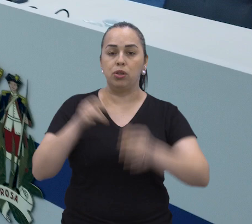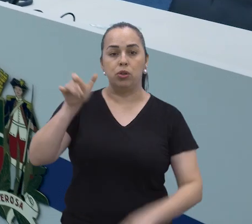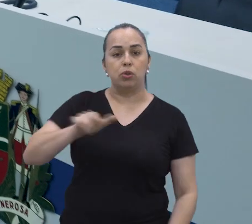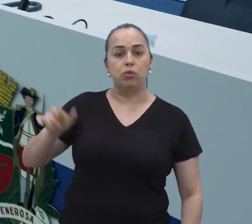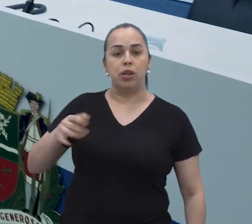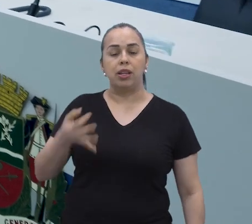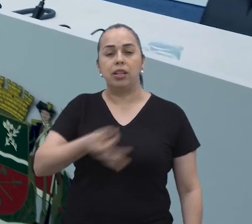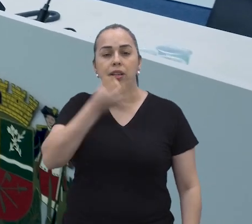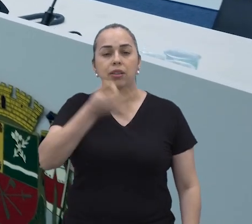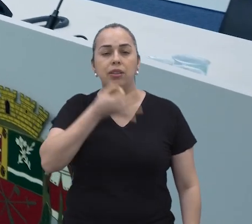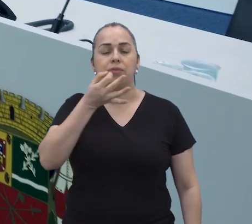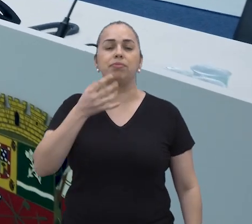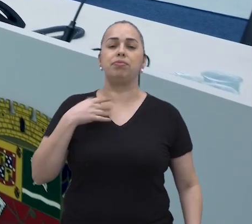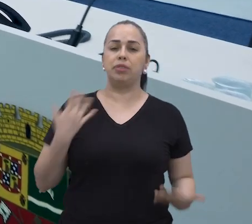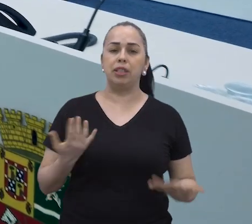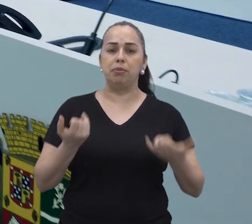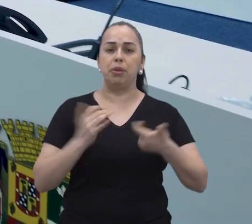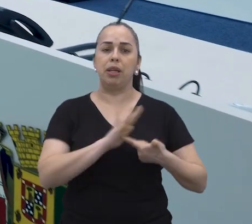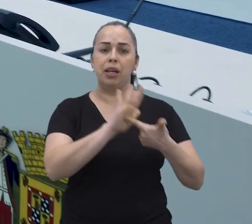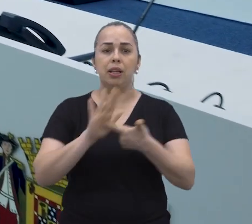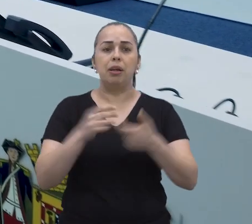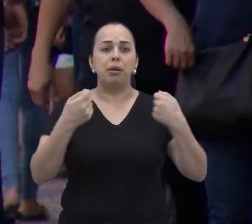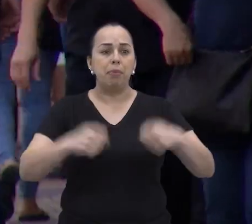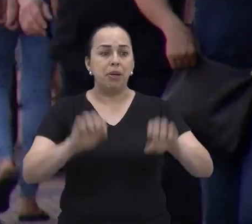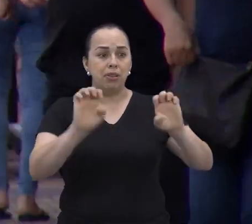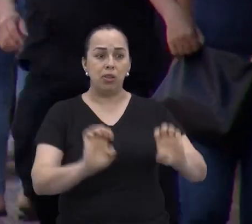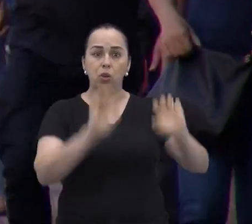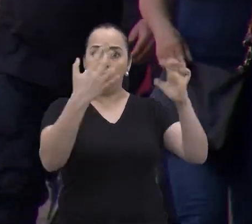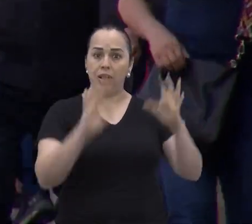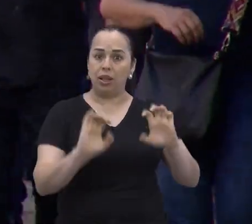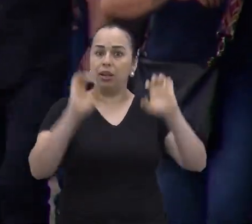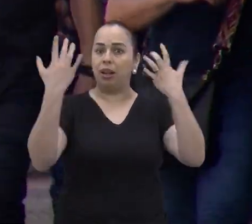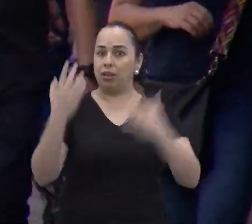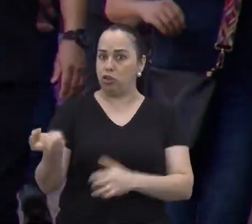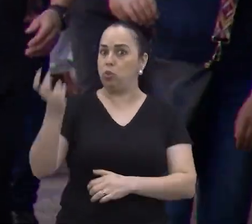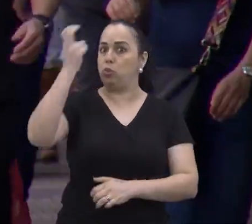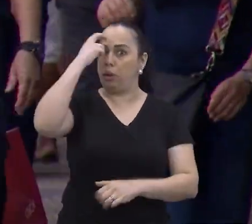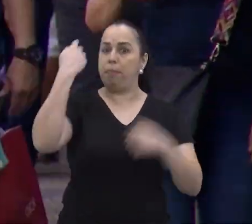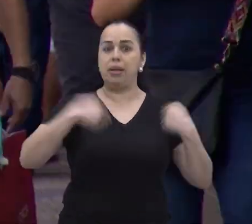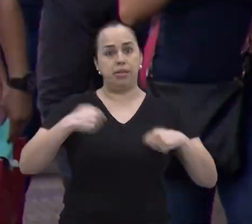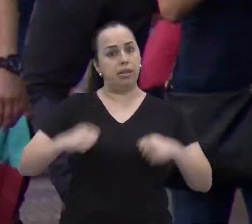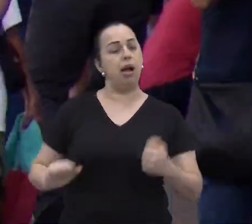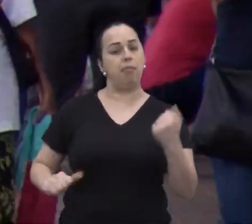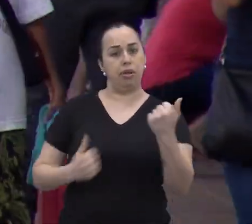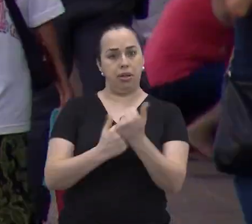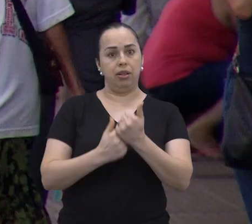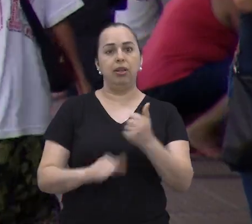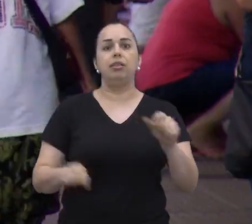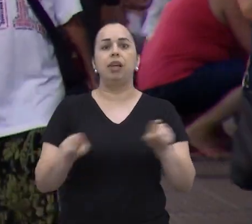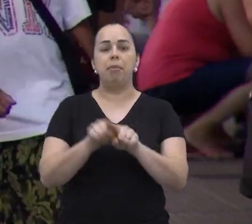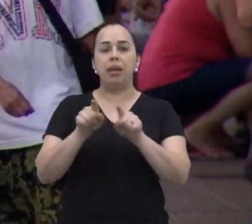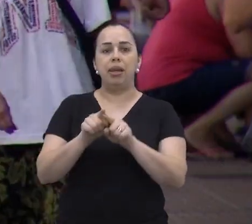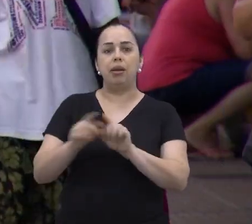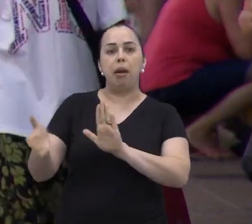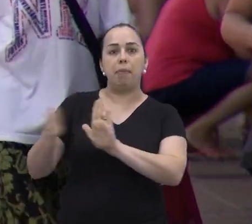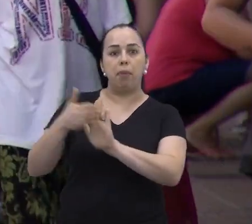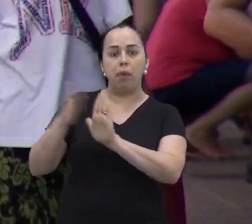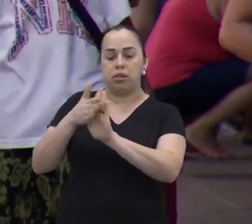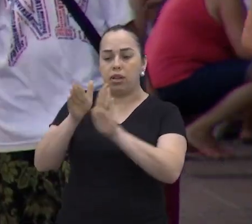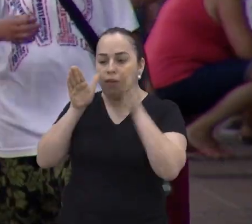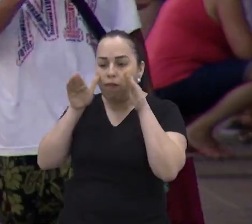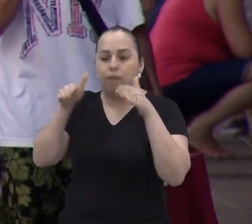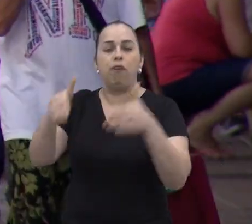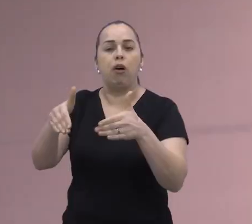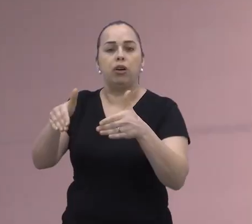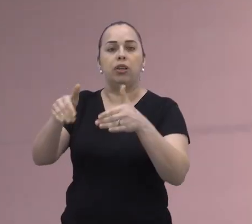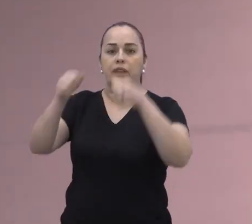-fogo, os parlamentares comentaram sobre a importância de apoiar eventos culturais e de lazer na cidade e defenderam propostas voltadas para